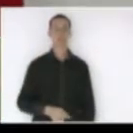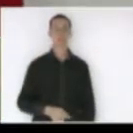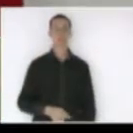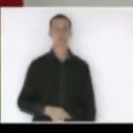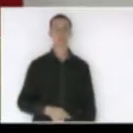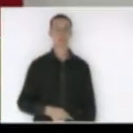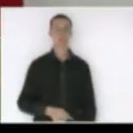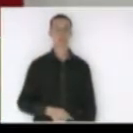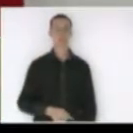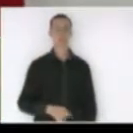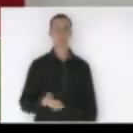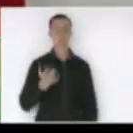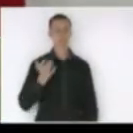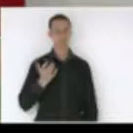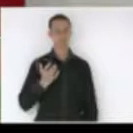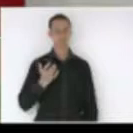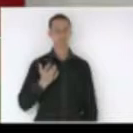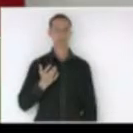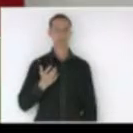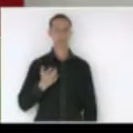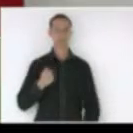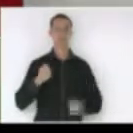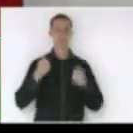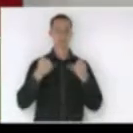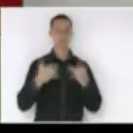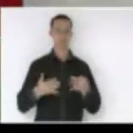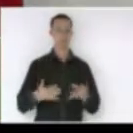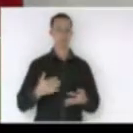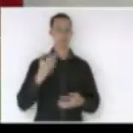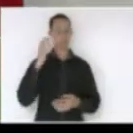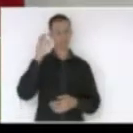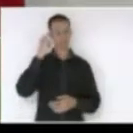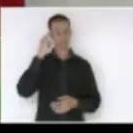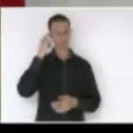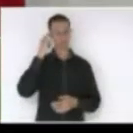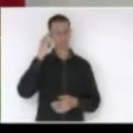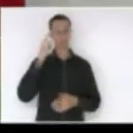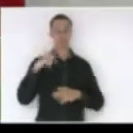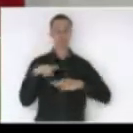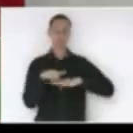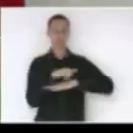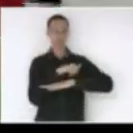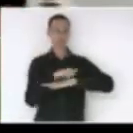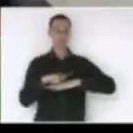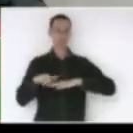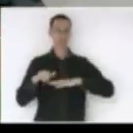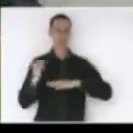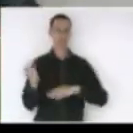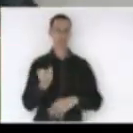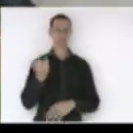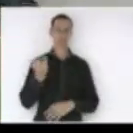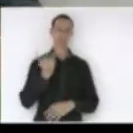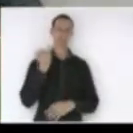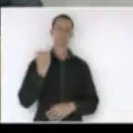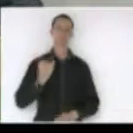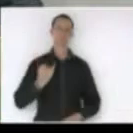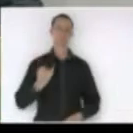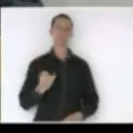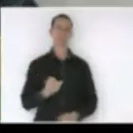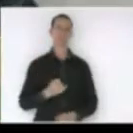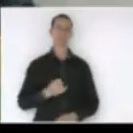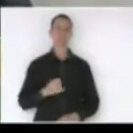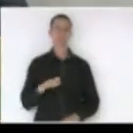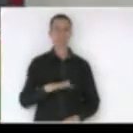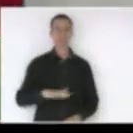fazer questão de colocar um ponto que julgo estratégico quando se debate a cadeia produtiva